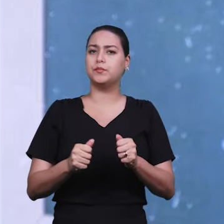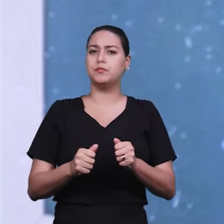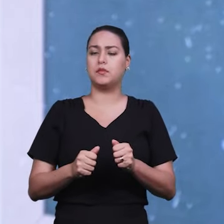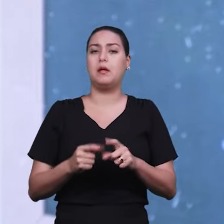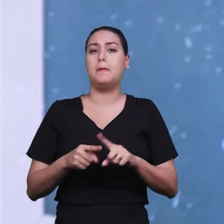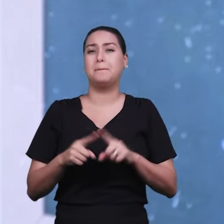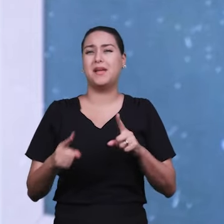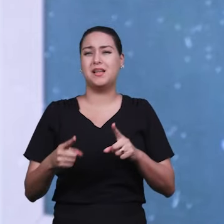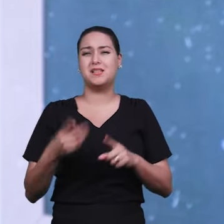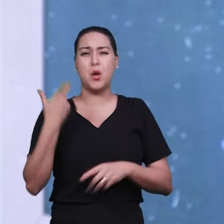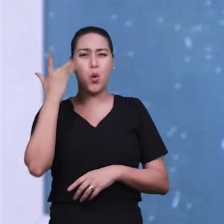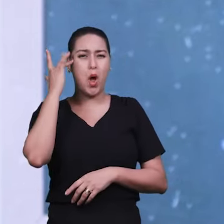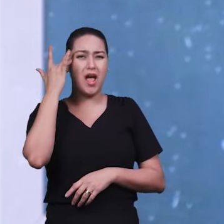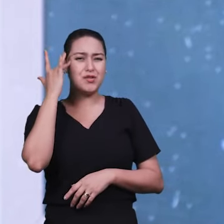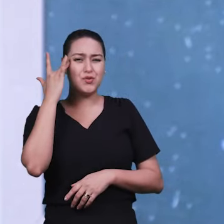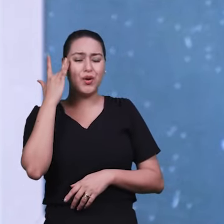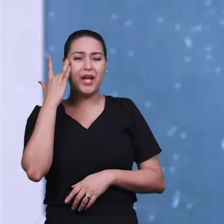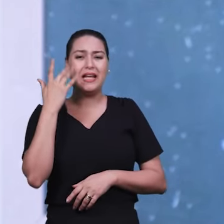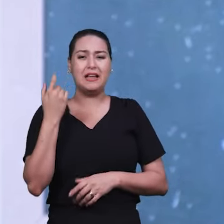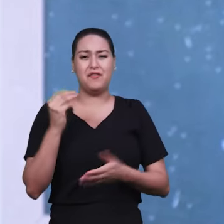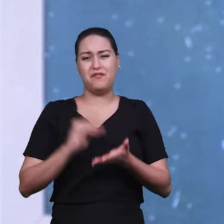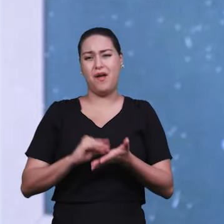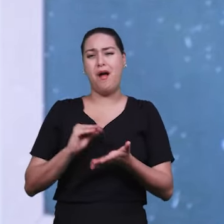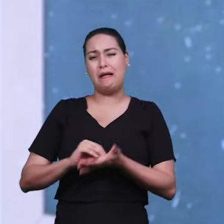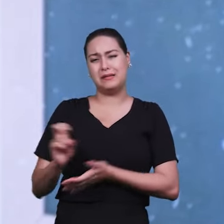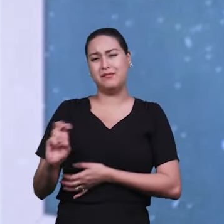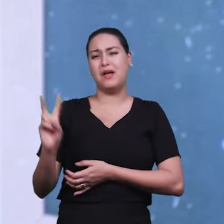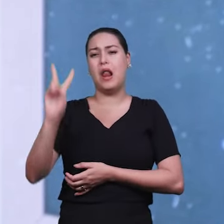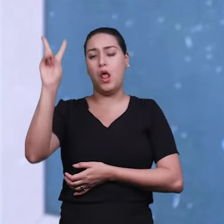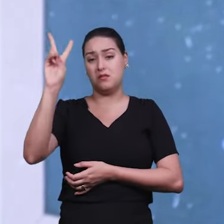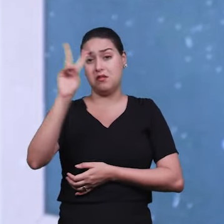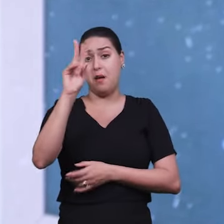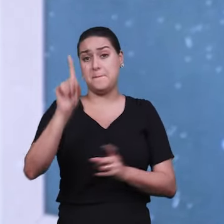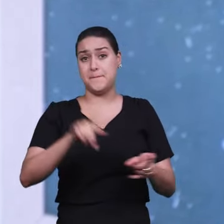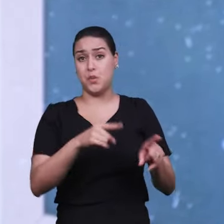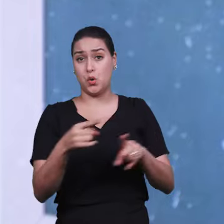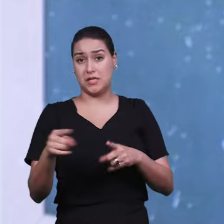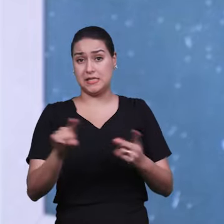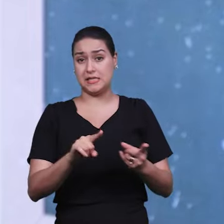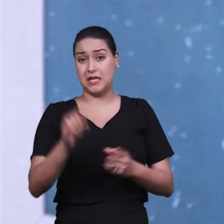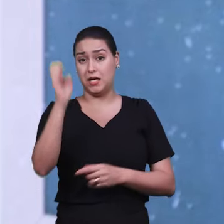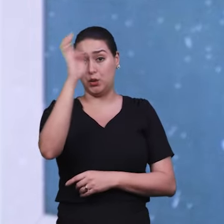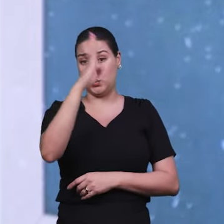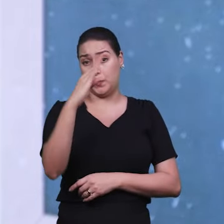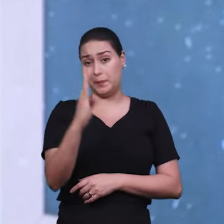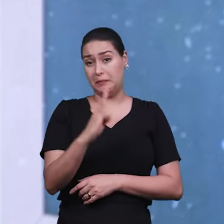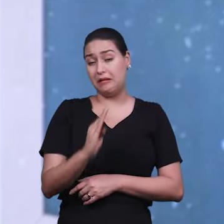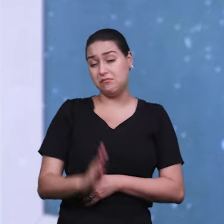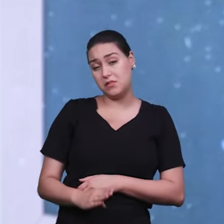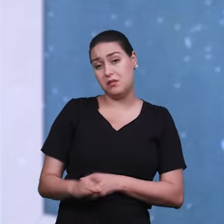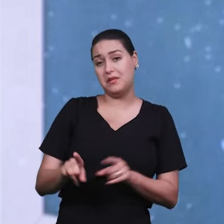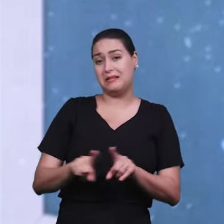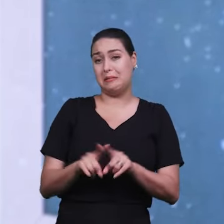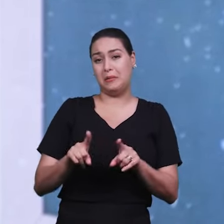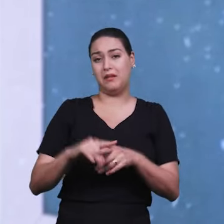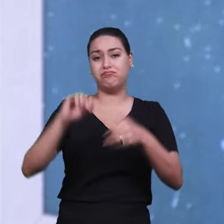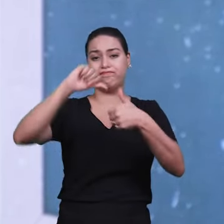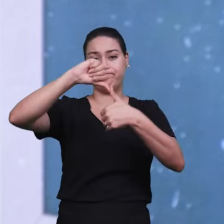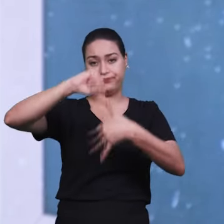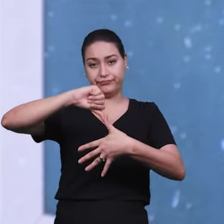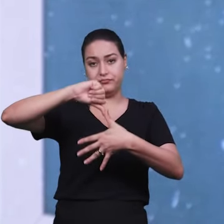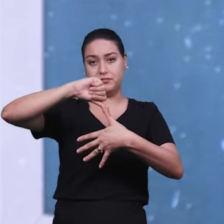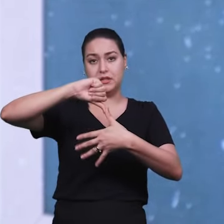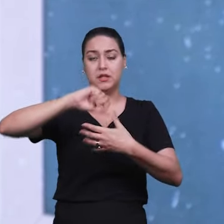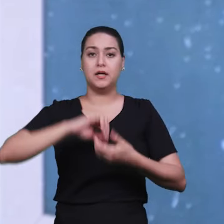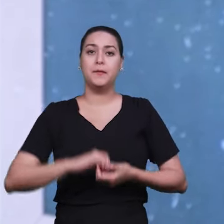um valorização musical no nosso país. A questão da América Latina inteira é uma questão. Mas se você levar